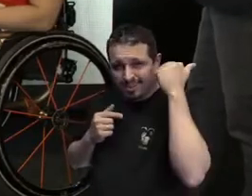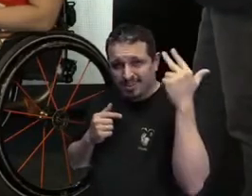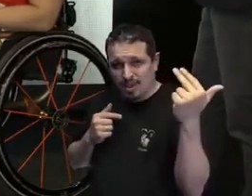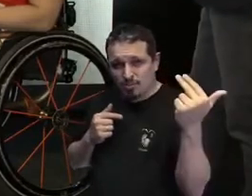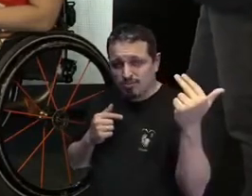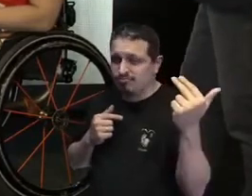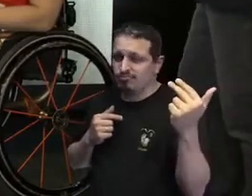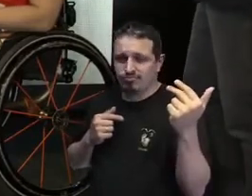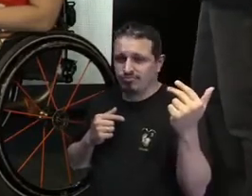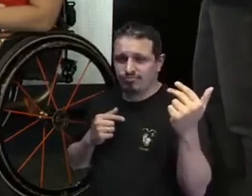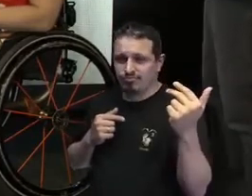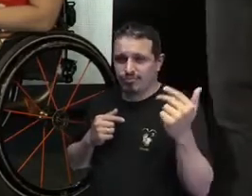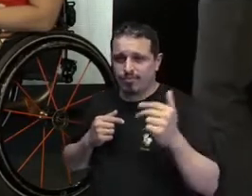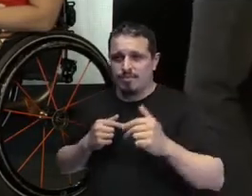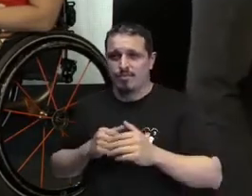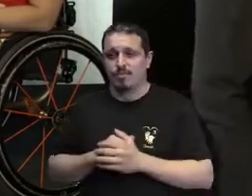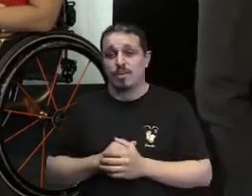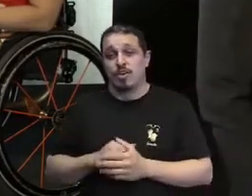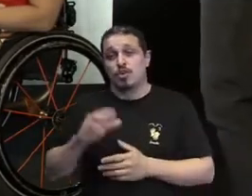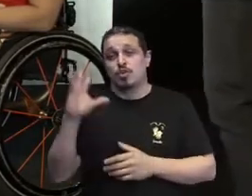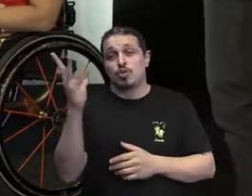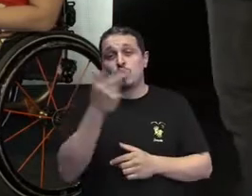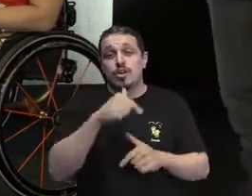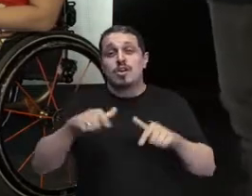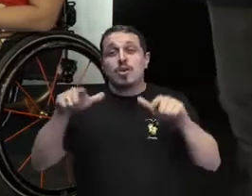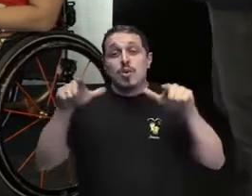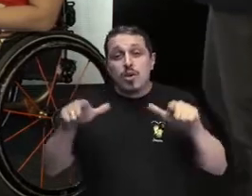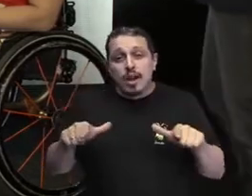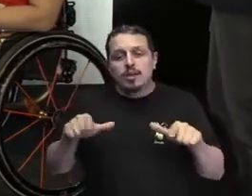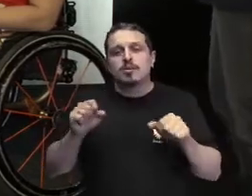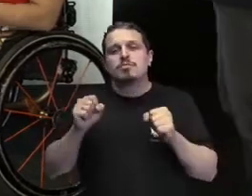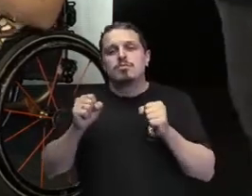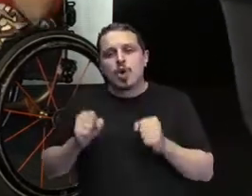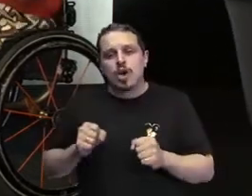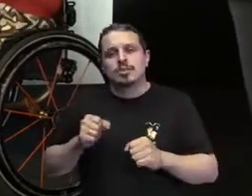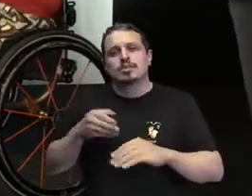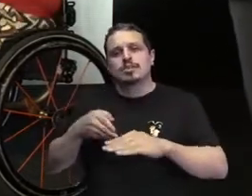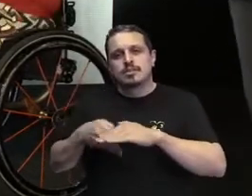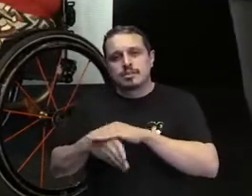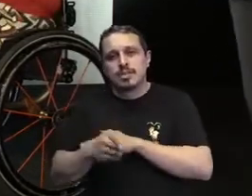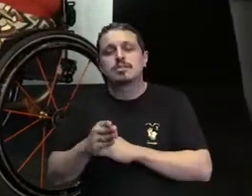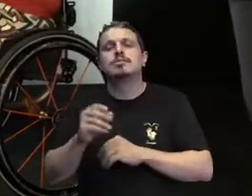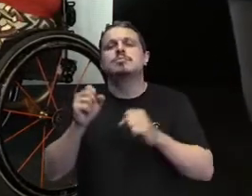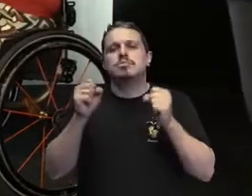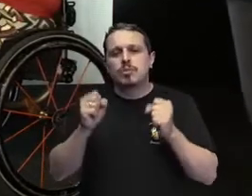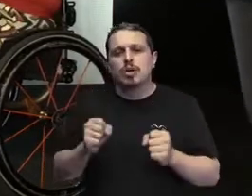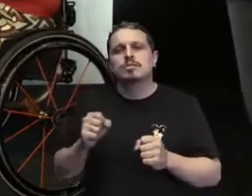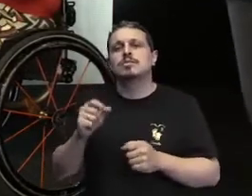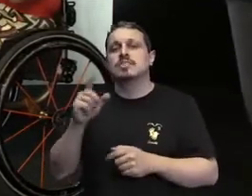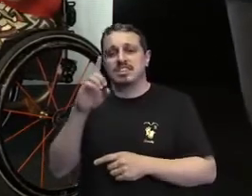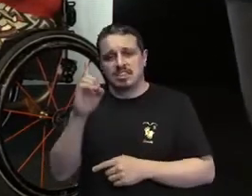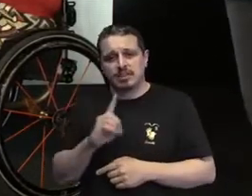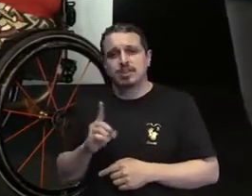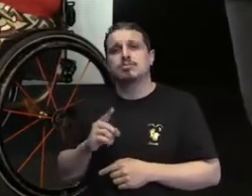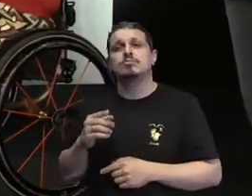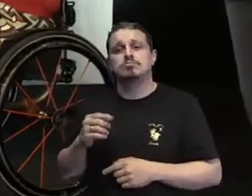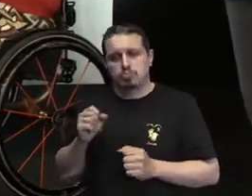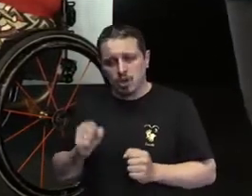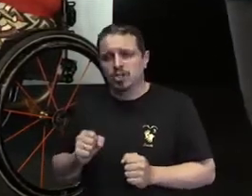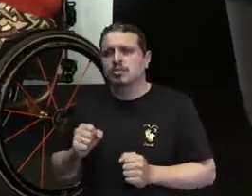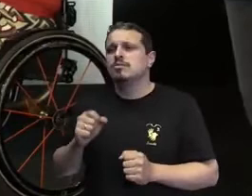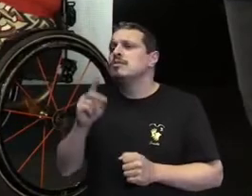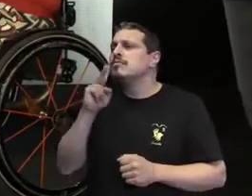e que esteja em todos os lugares, sabe. Que eu possa ir no shopping e a moça que vai me atender é uma pessoa com deficiência, que eu possa ligar o jornal